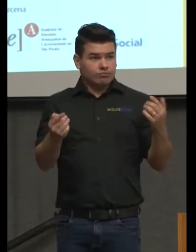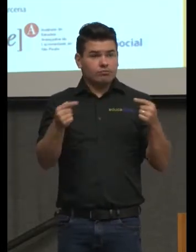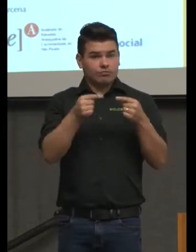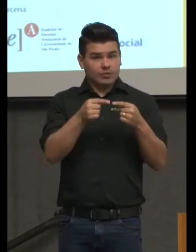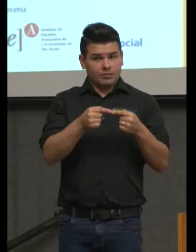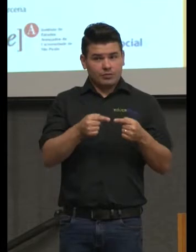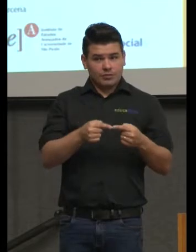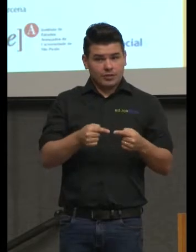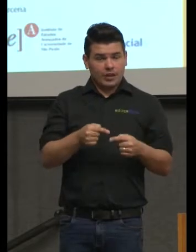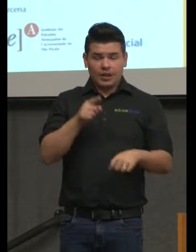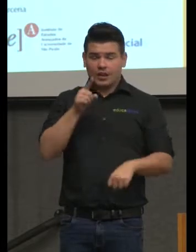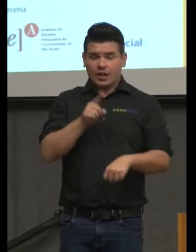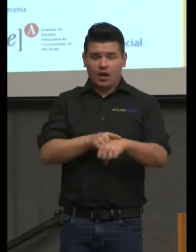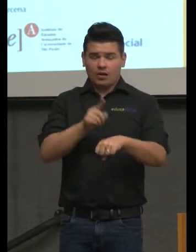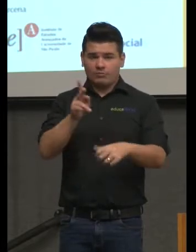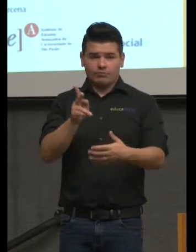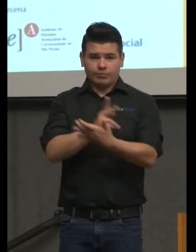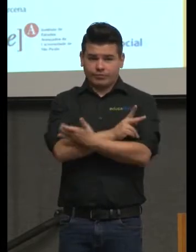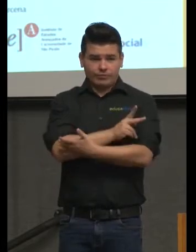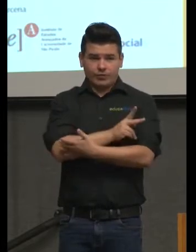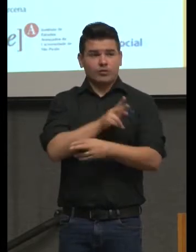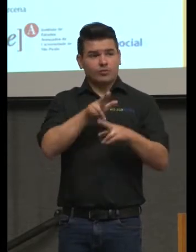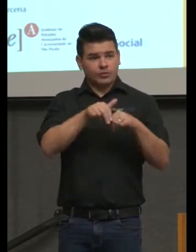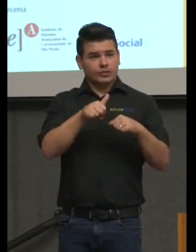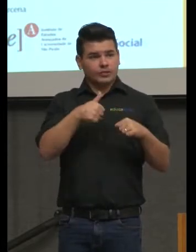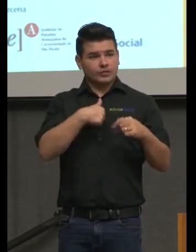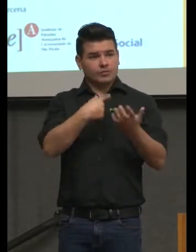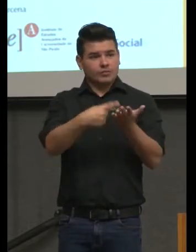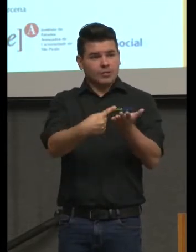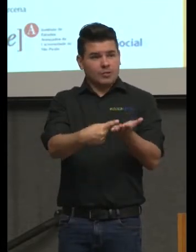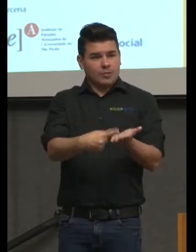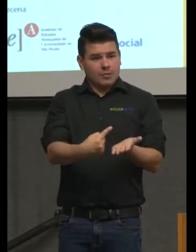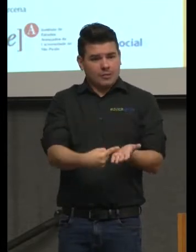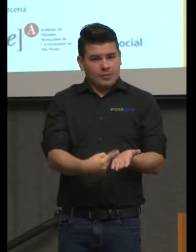a bronca é imediata, não precisa esperar o dia seguinte. Então,